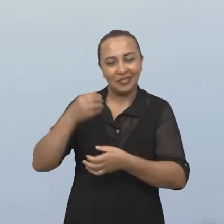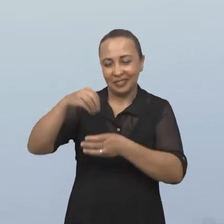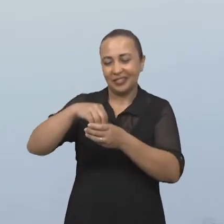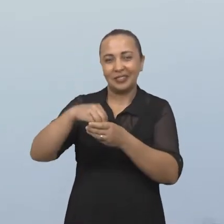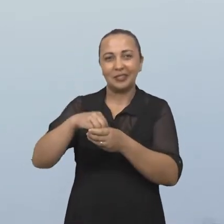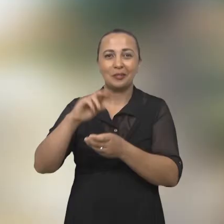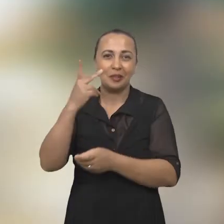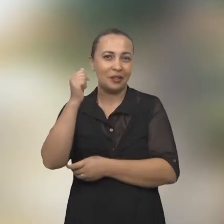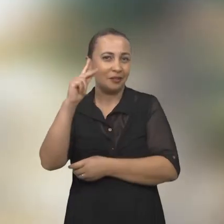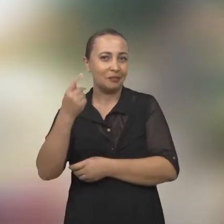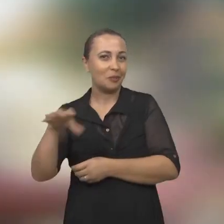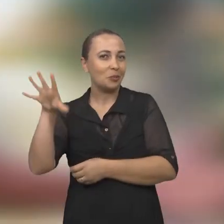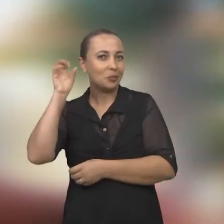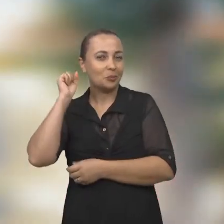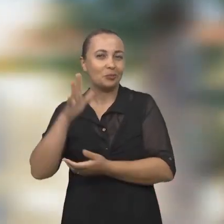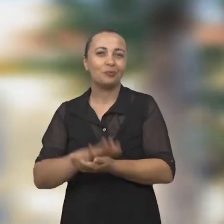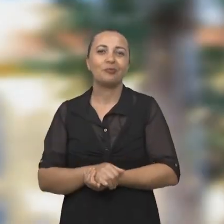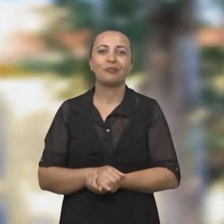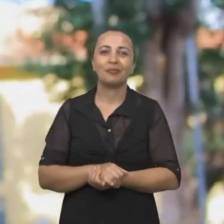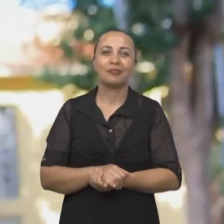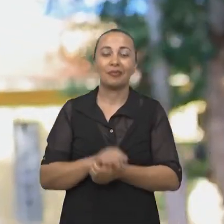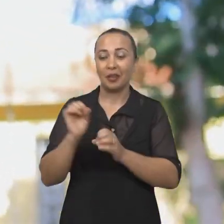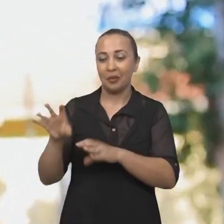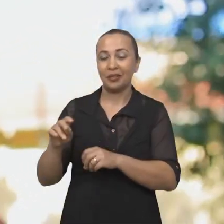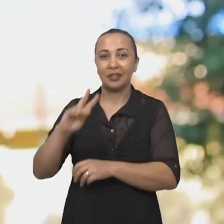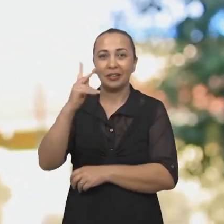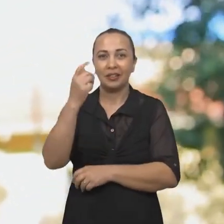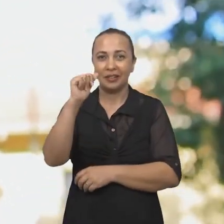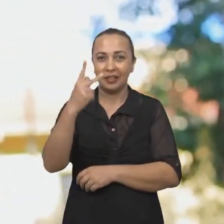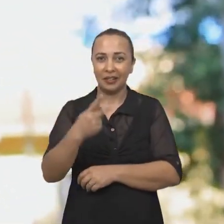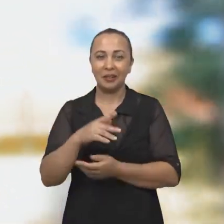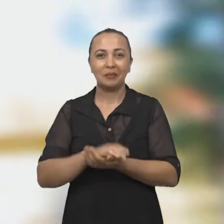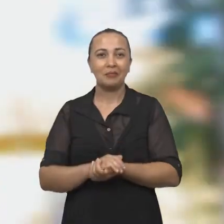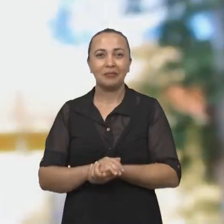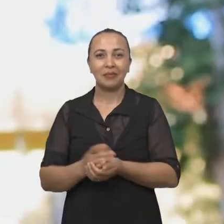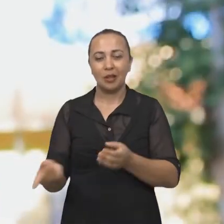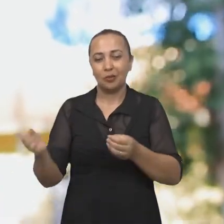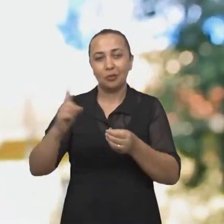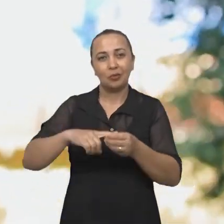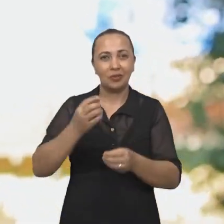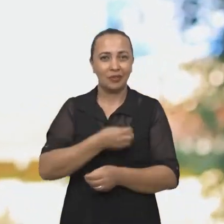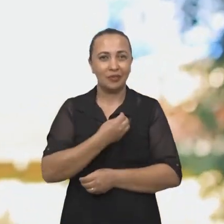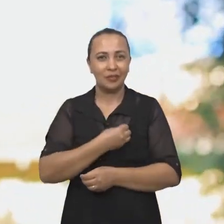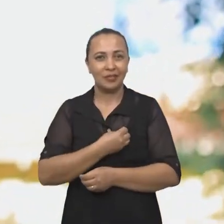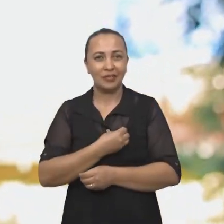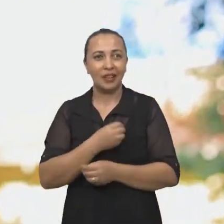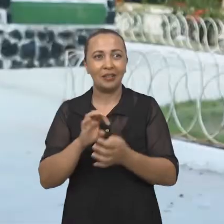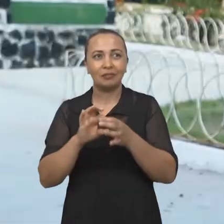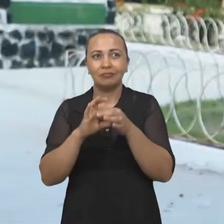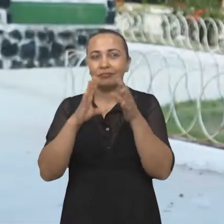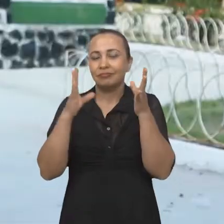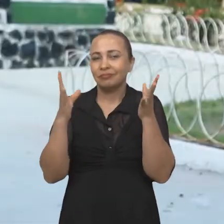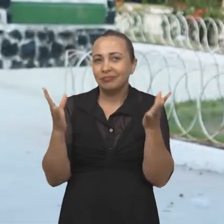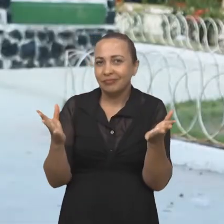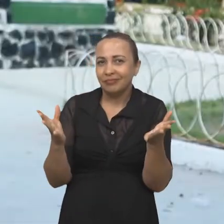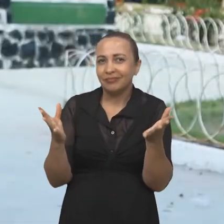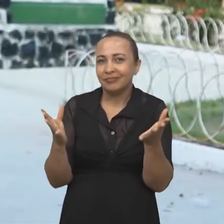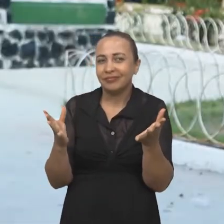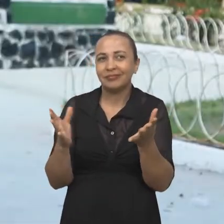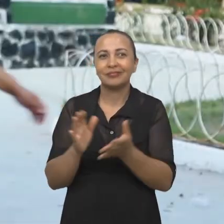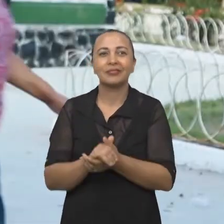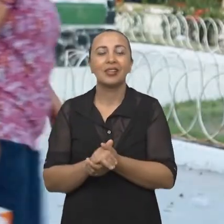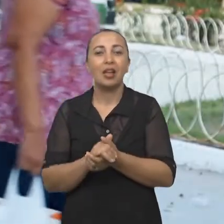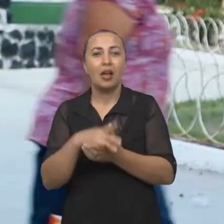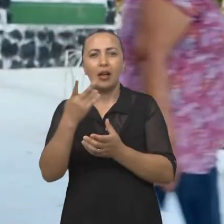do programa Rap é o Som. O EducaRap, ele chegou na minha vida, assim, de uma forma espontânea. Uma certa vez,